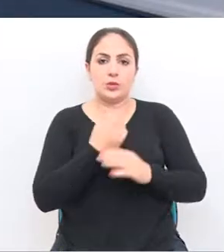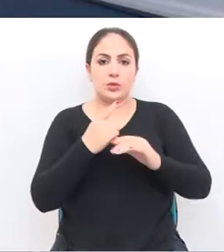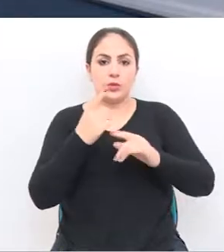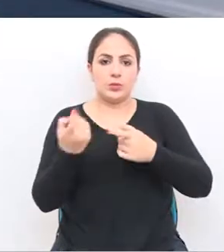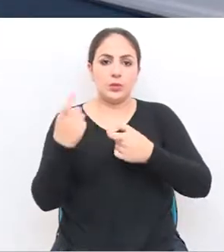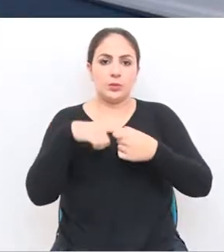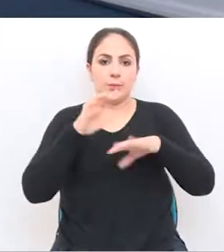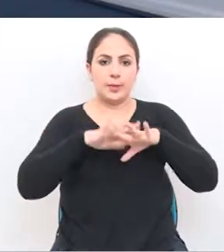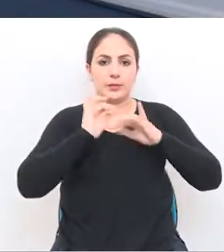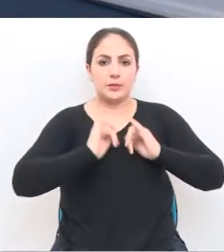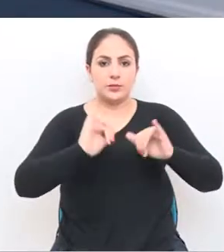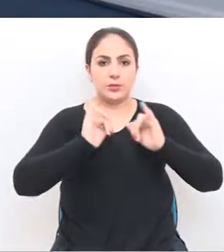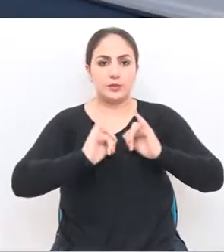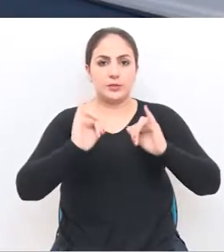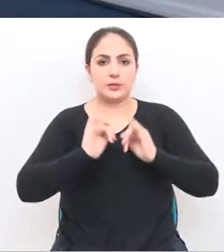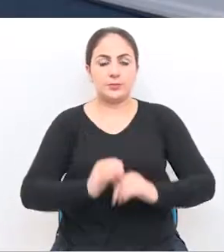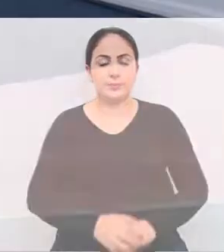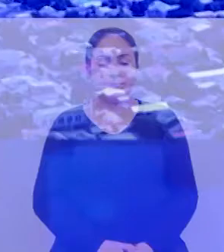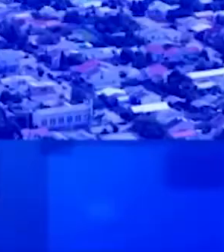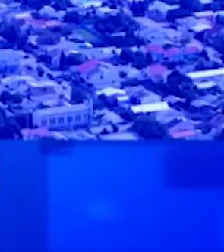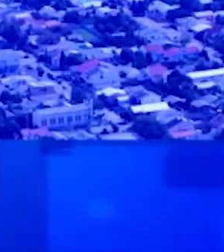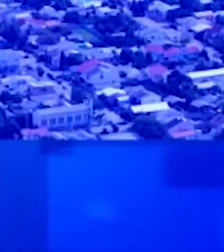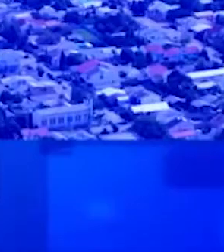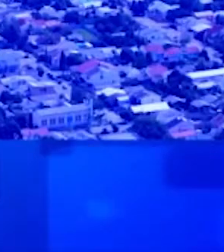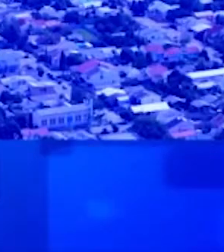informações do Parlamento Municipal.